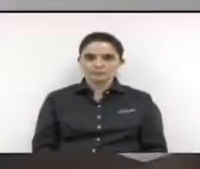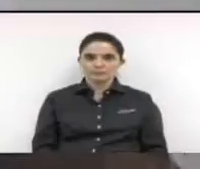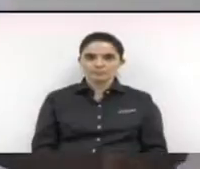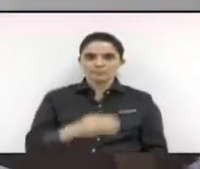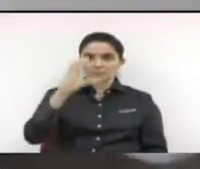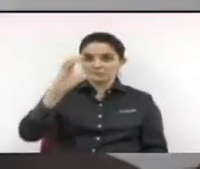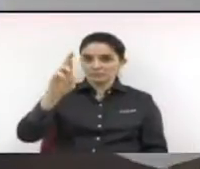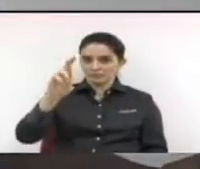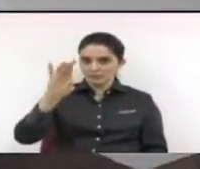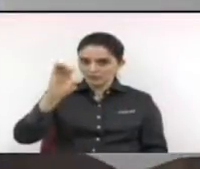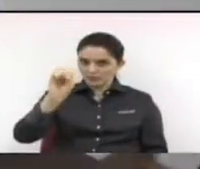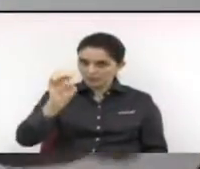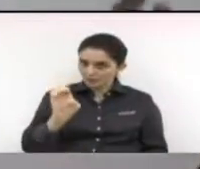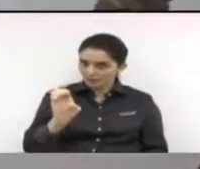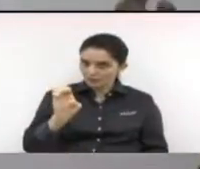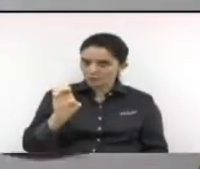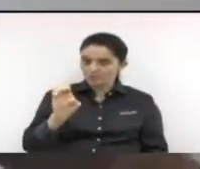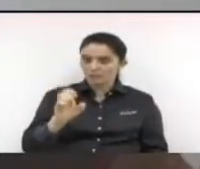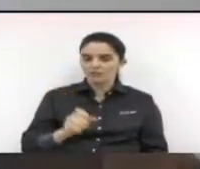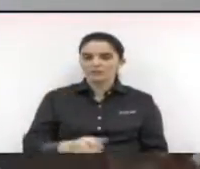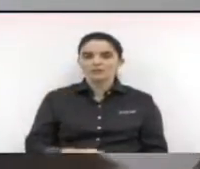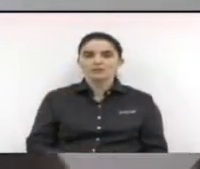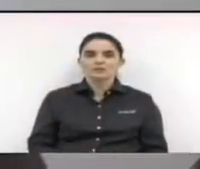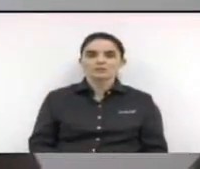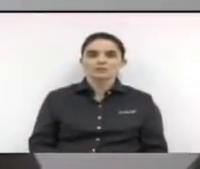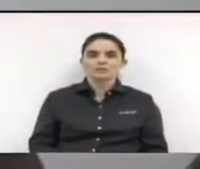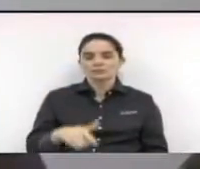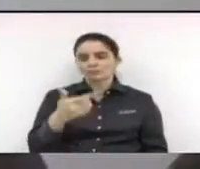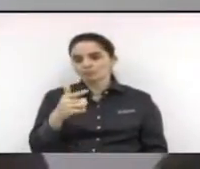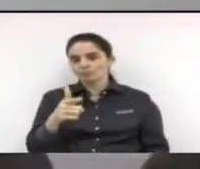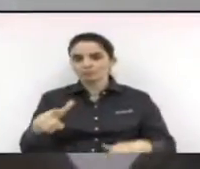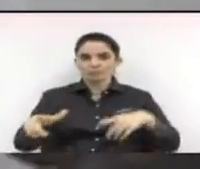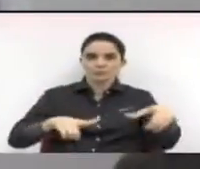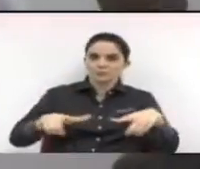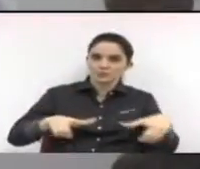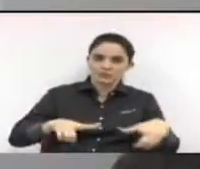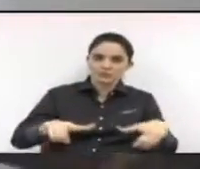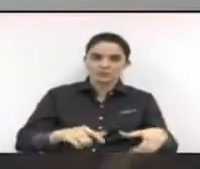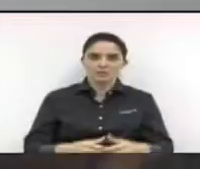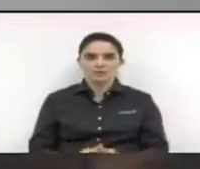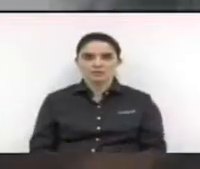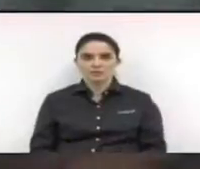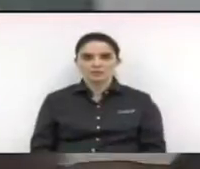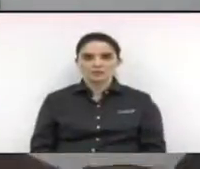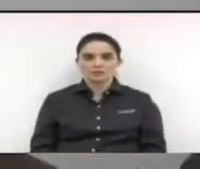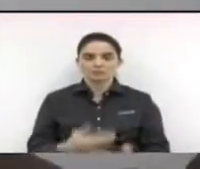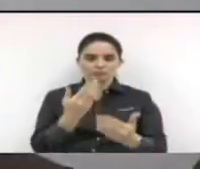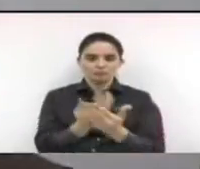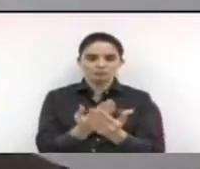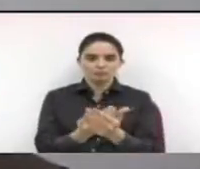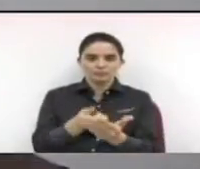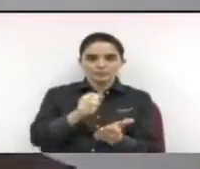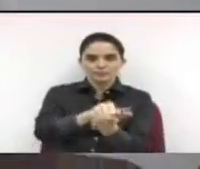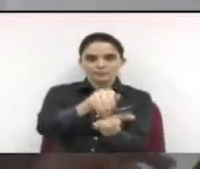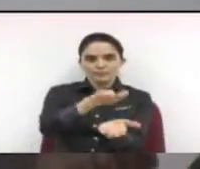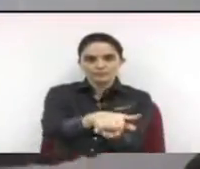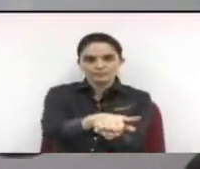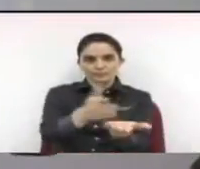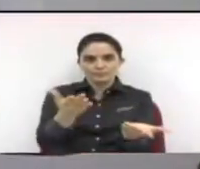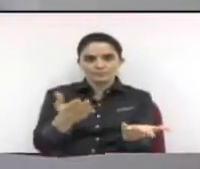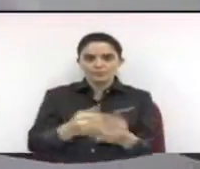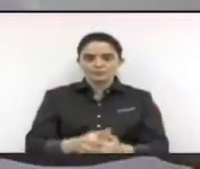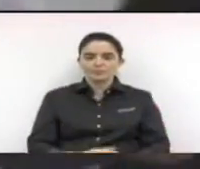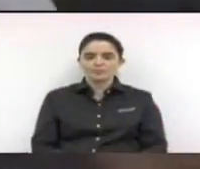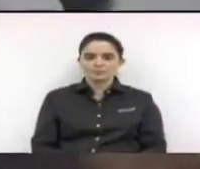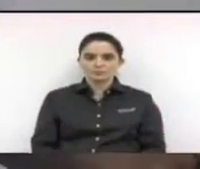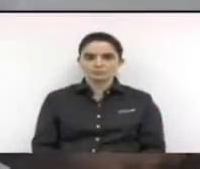econômica, desemprego, governo federal, inflação alta e mais imposto para a gente pagar. O povo